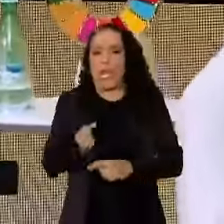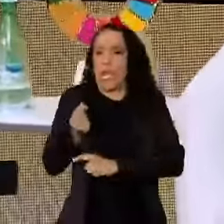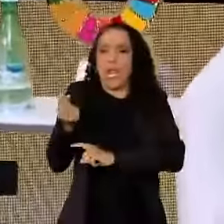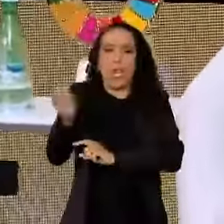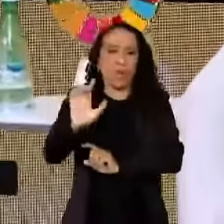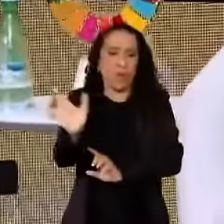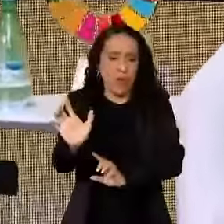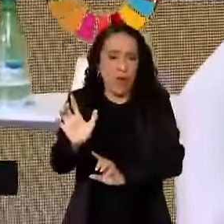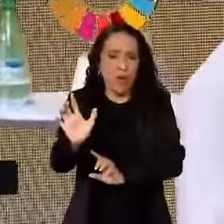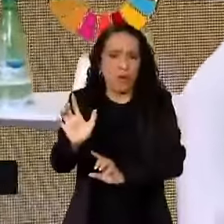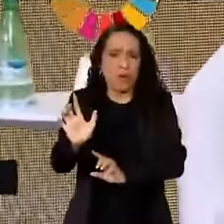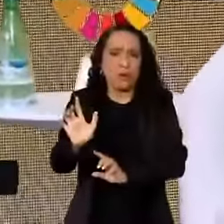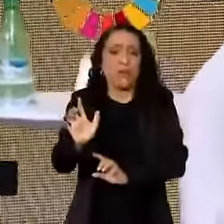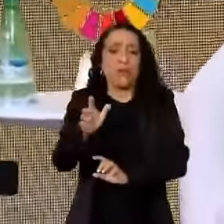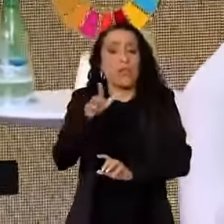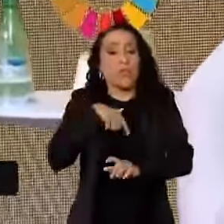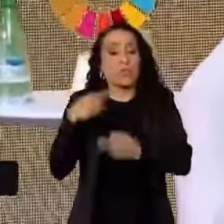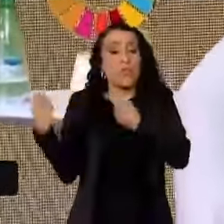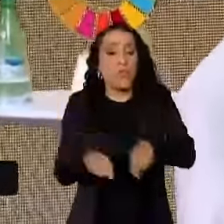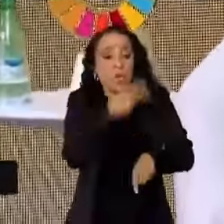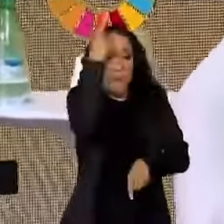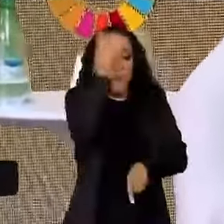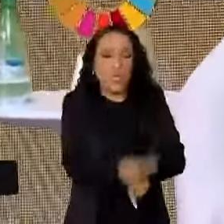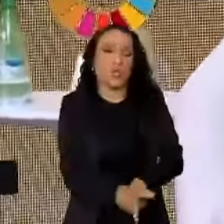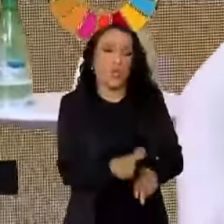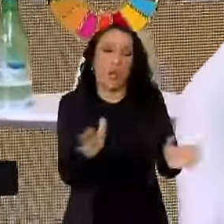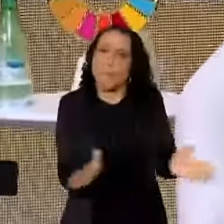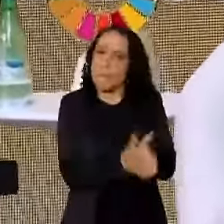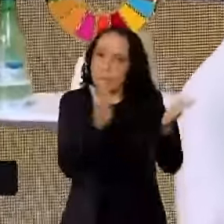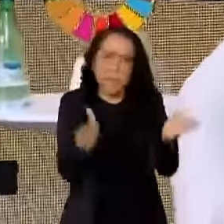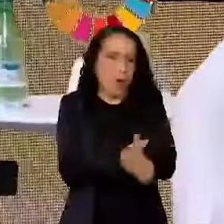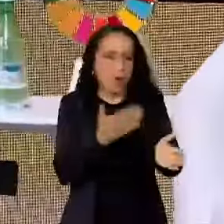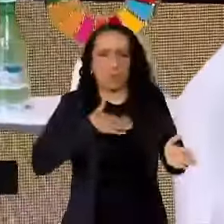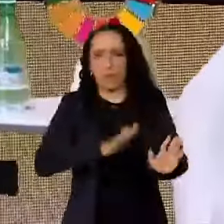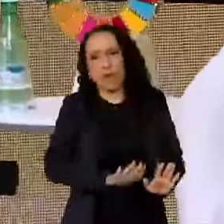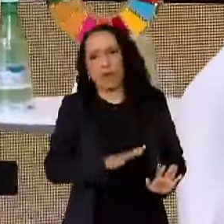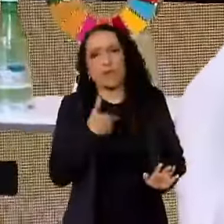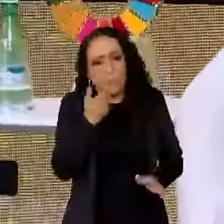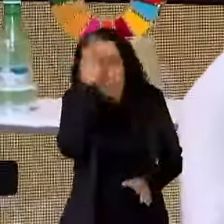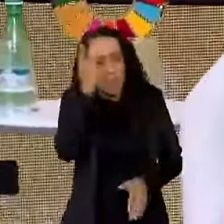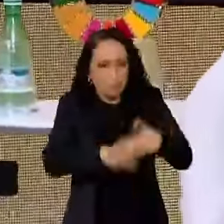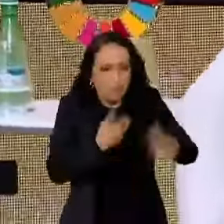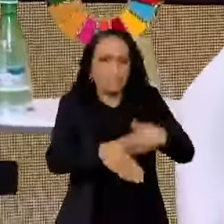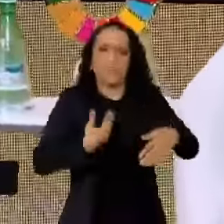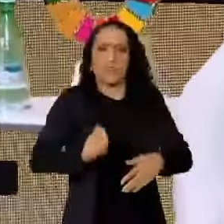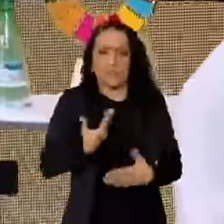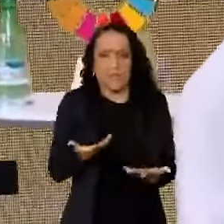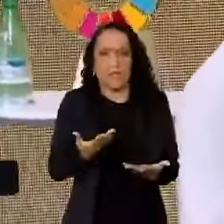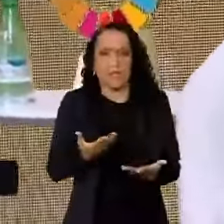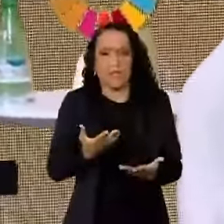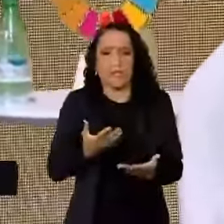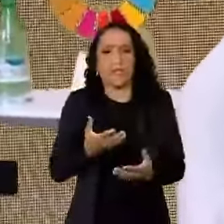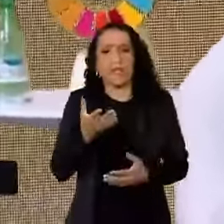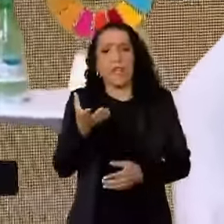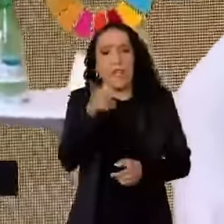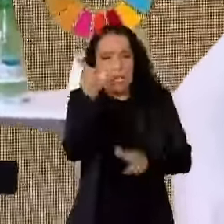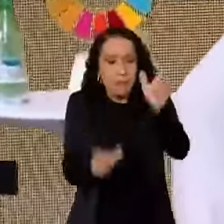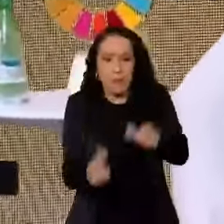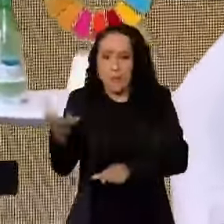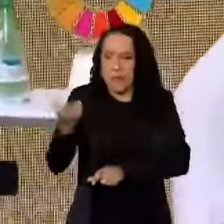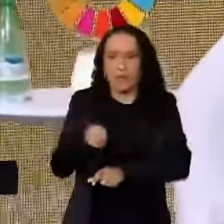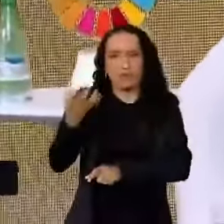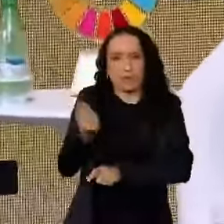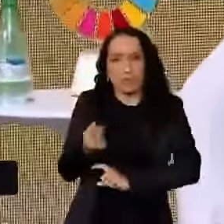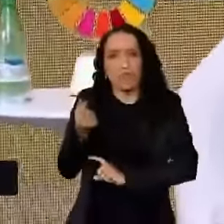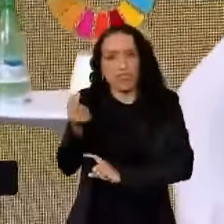Eu sou contra as pessoas serem pobres, porque eu não gosto de pessoas que sejam pobres, porque as pessoas evoluem na vida, porque as pessoas ganham dinheiro, porque as pessoas